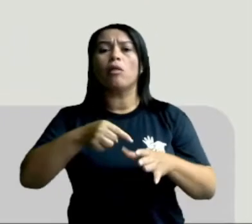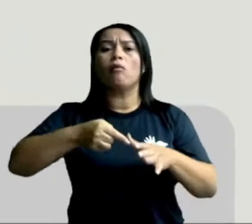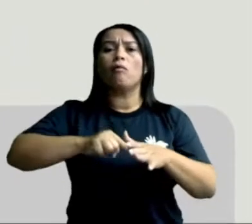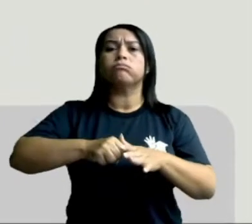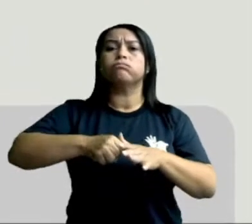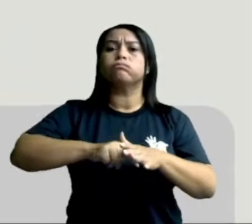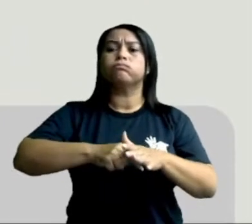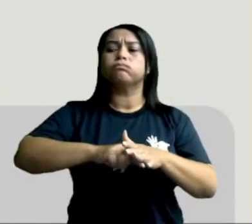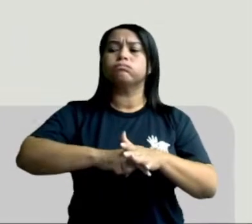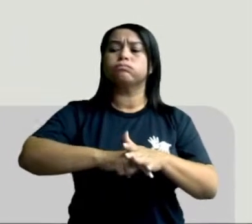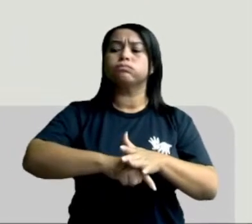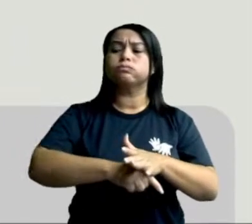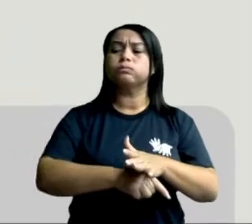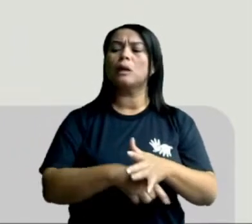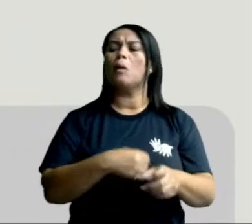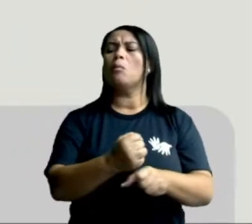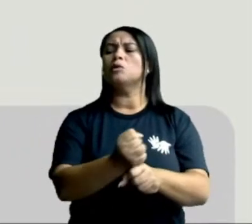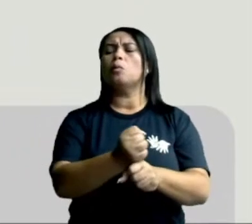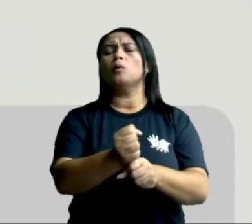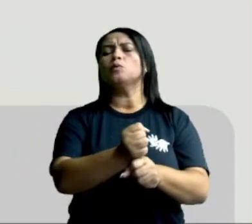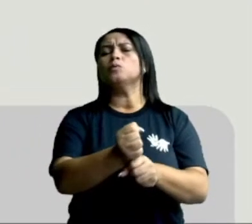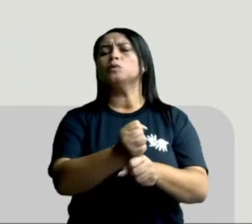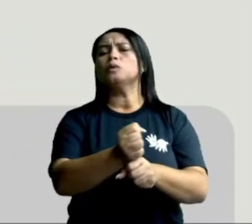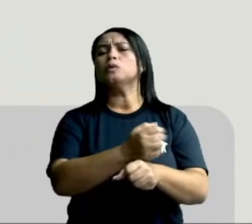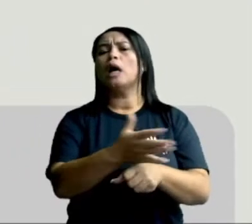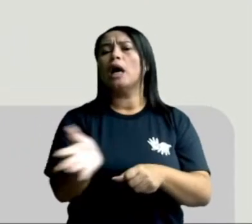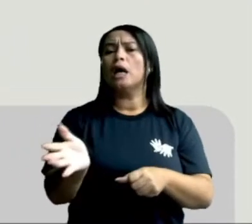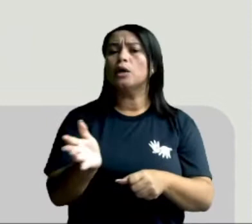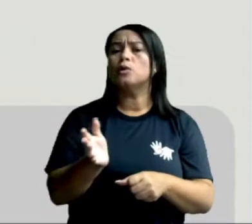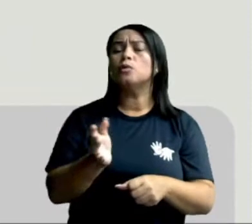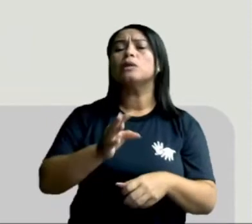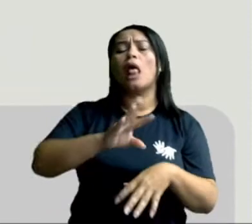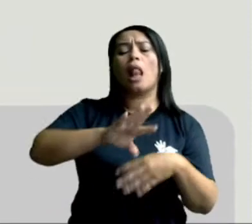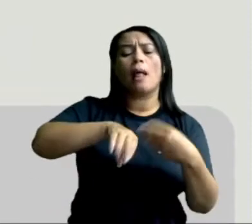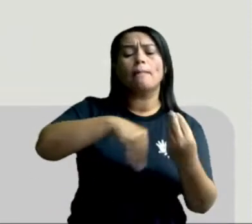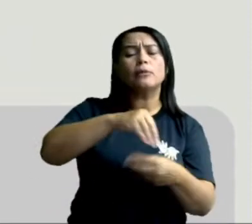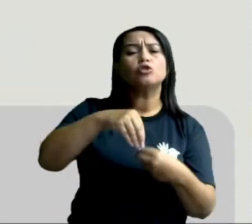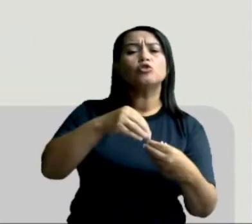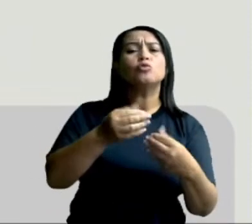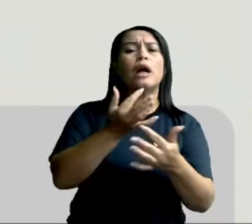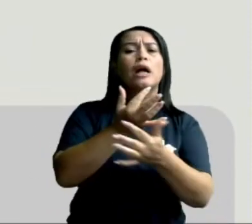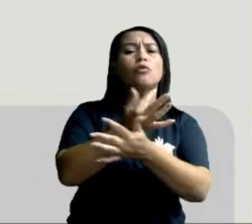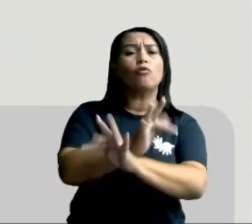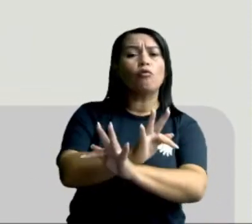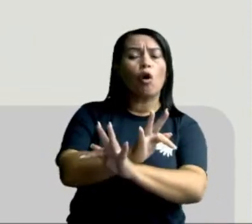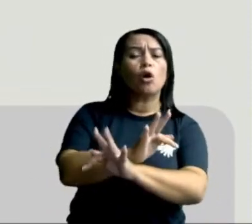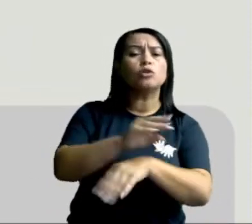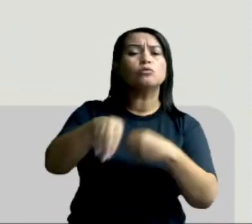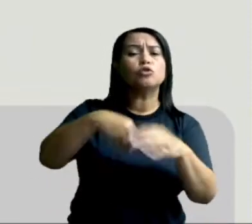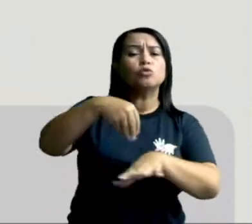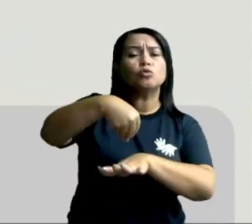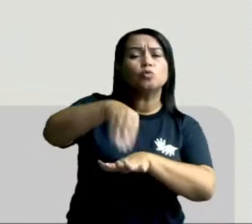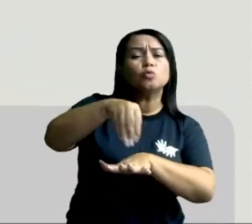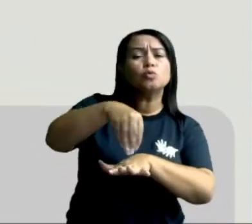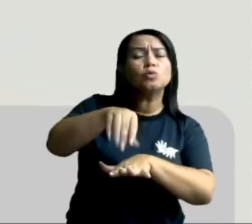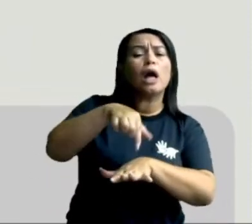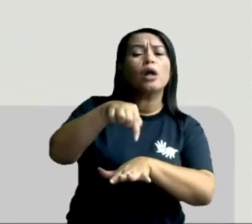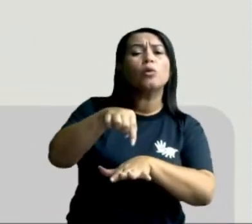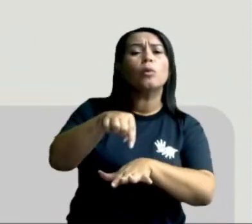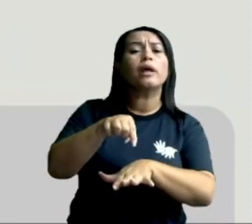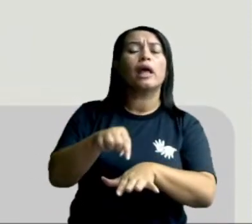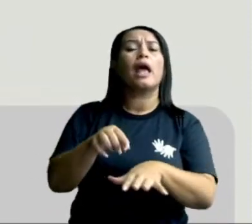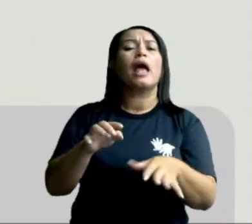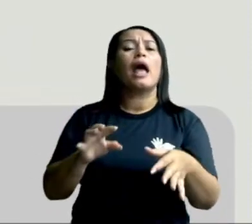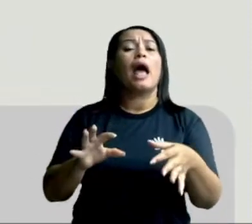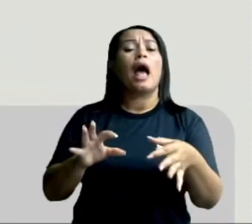formação de um fóssil dura milhões de anos e esse fóssil é misturado, ele é agregado, junto, ele é unido